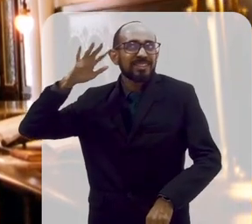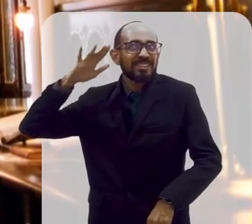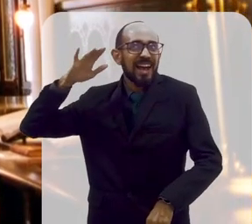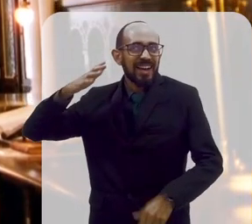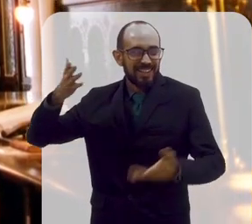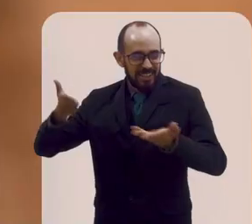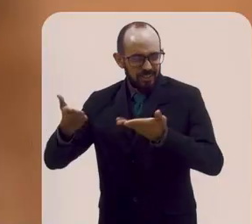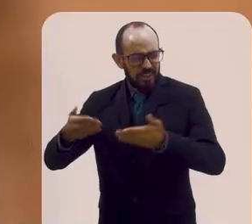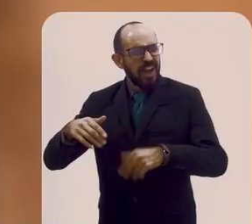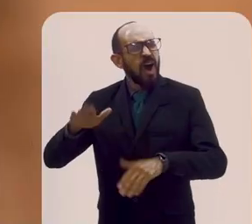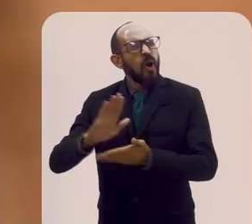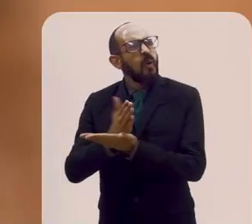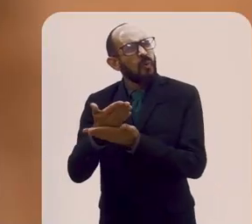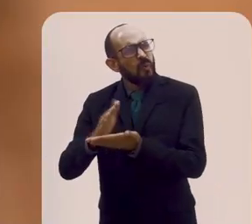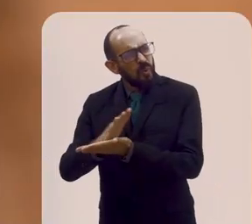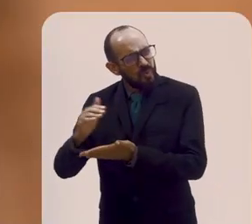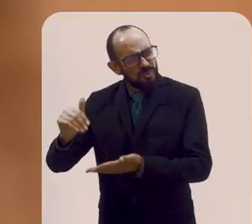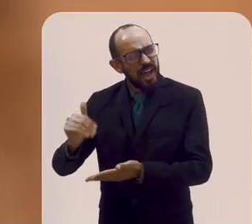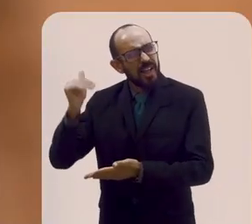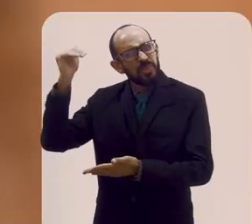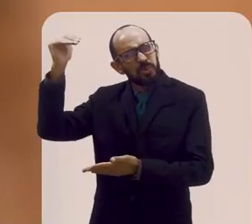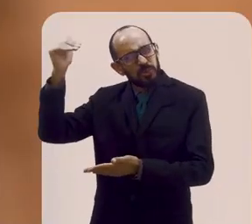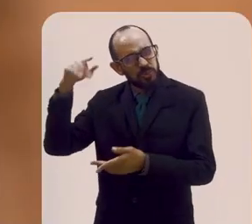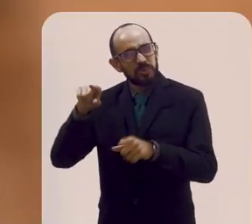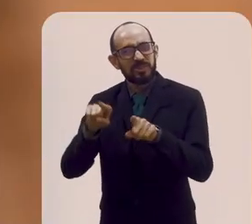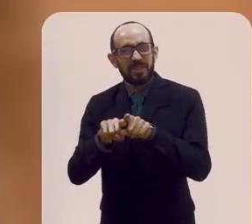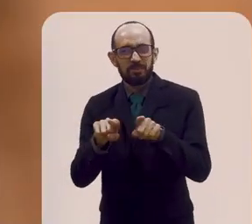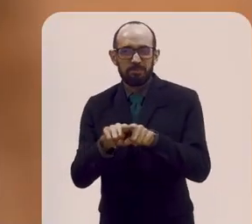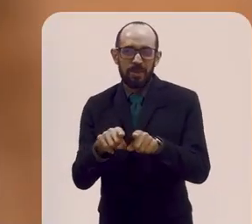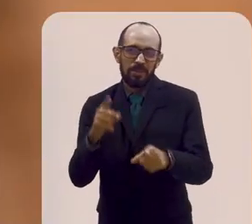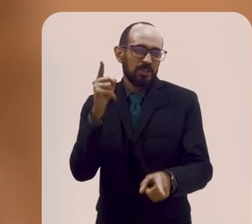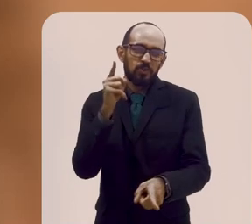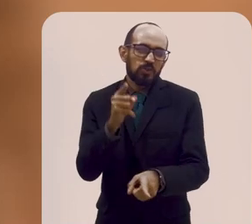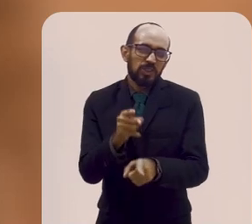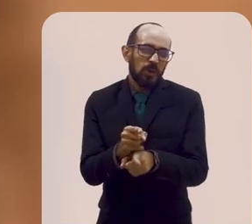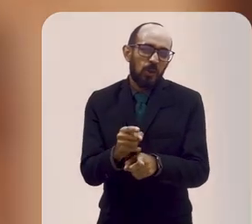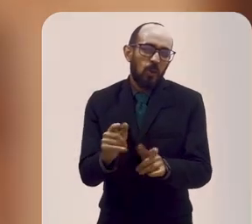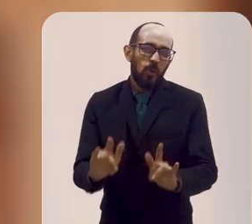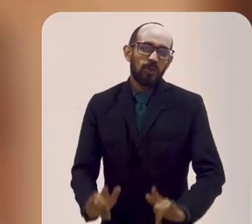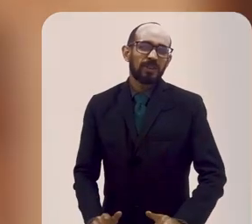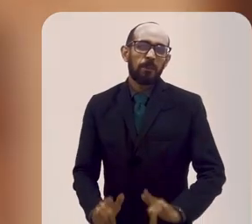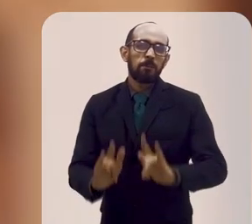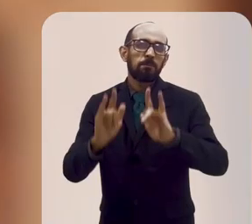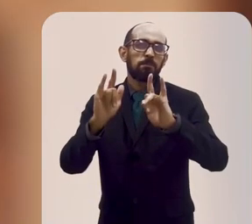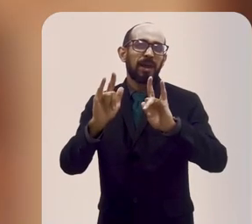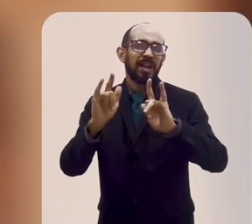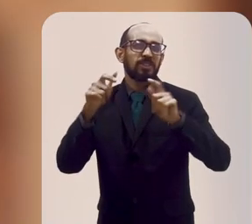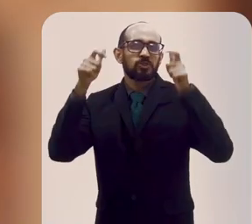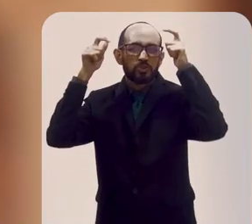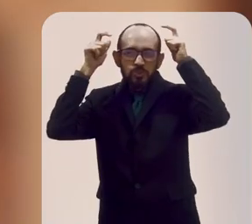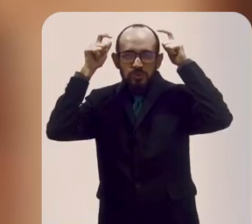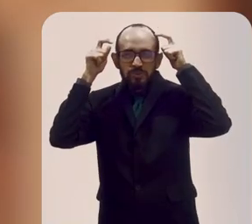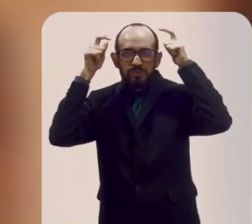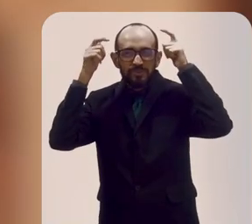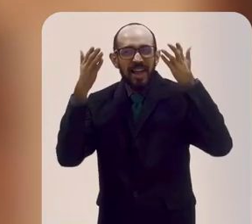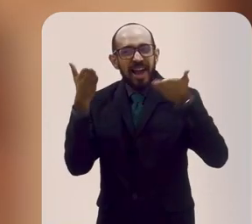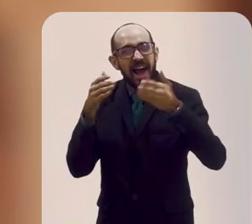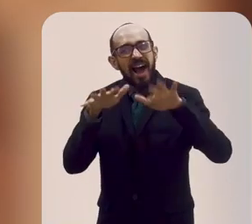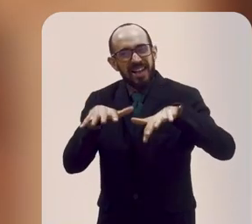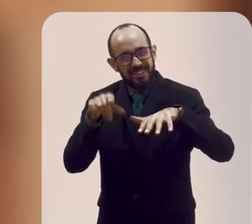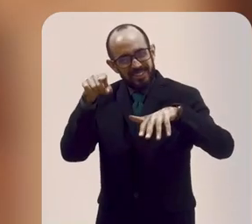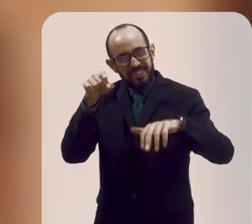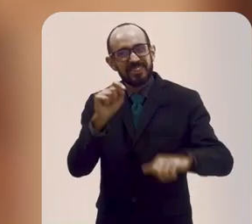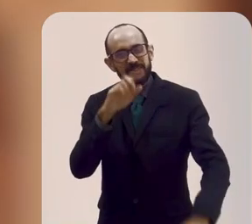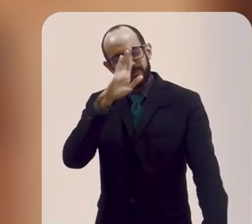imaginário. Os adultos também, vamos combinar. Não se encontra castelos de inspiração mourisca no